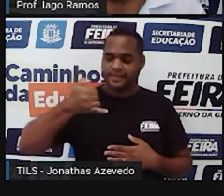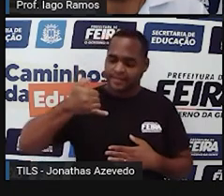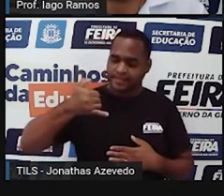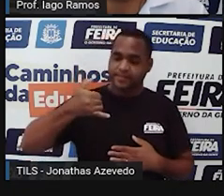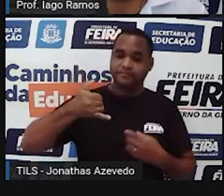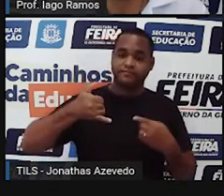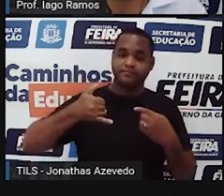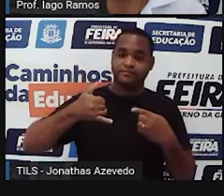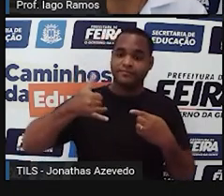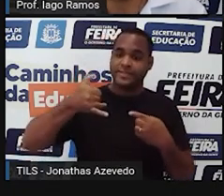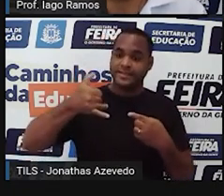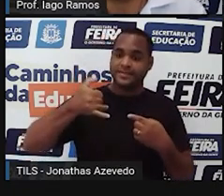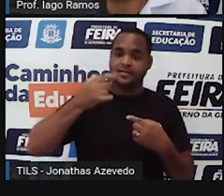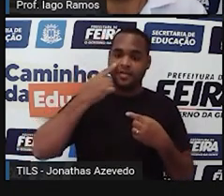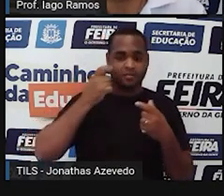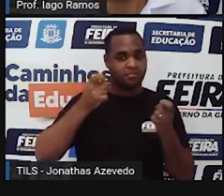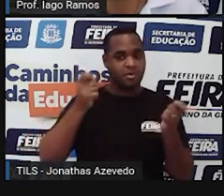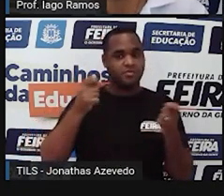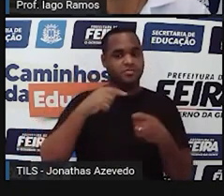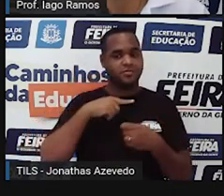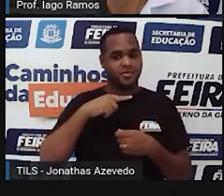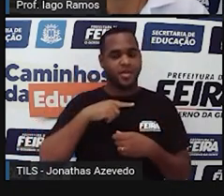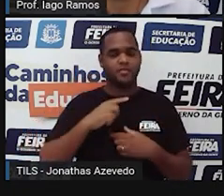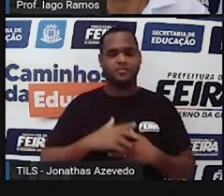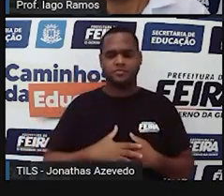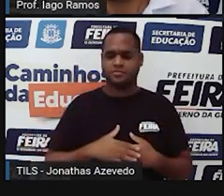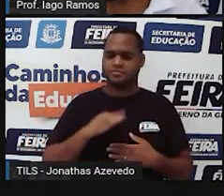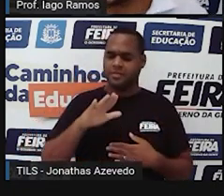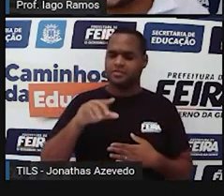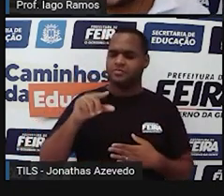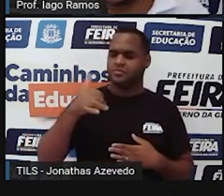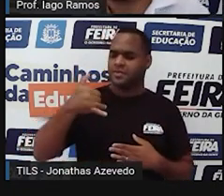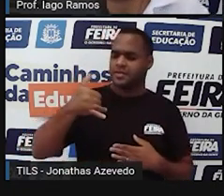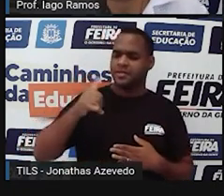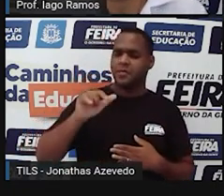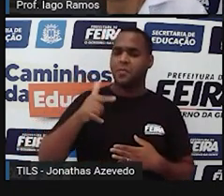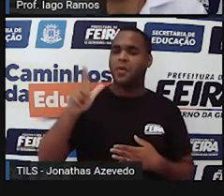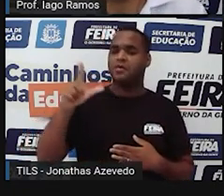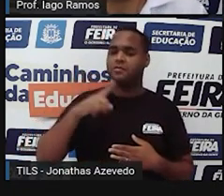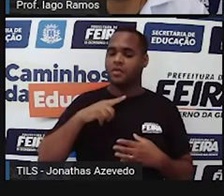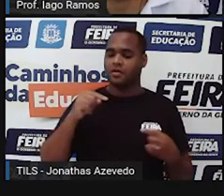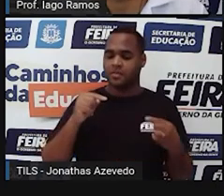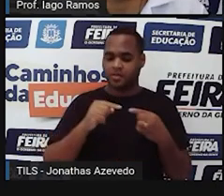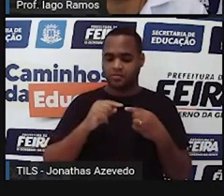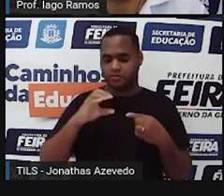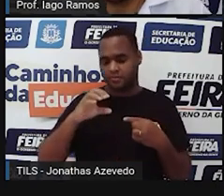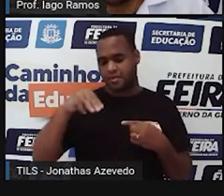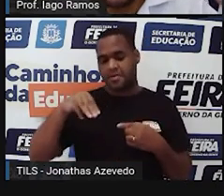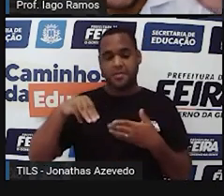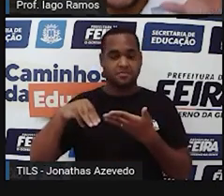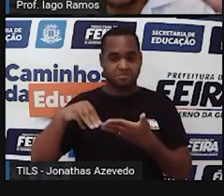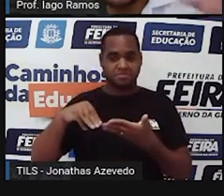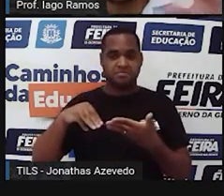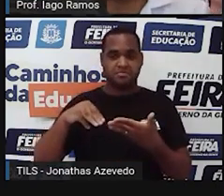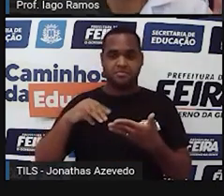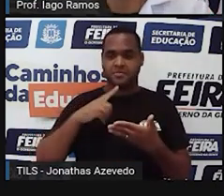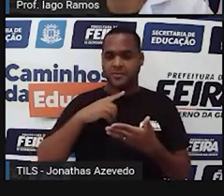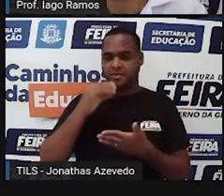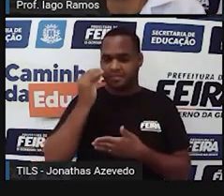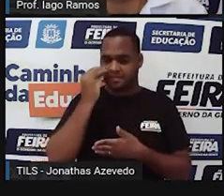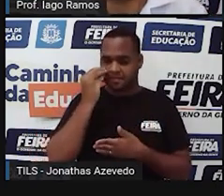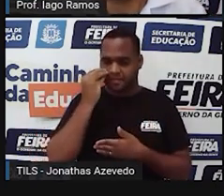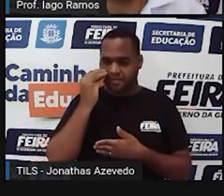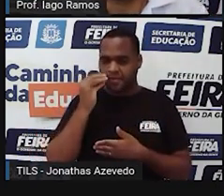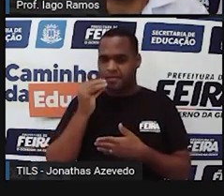uma caneta dá para ser medida e qual é a unidade mais adequada? Mais adequada é o centímetro, então tenta ver isso